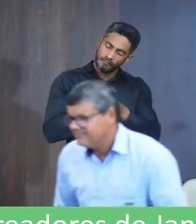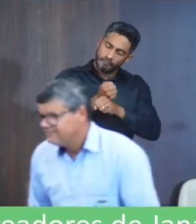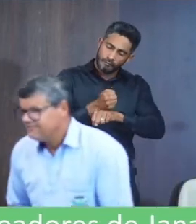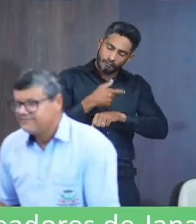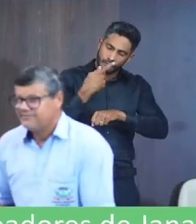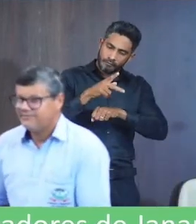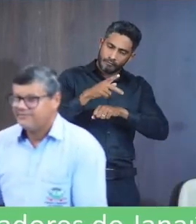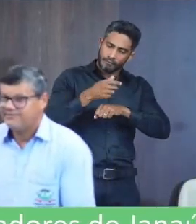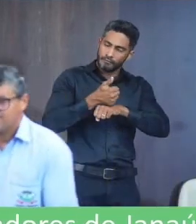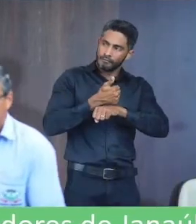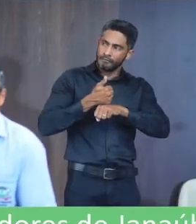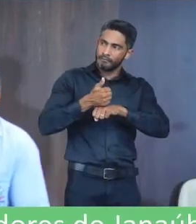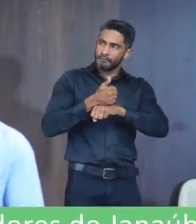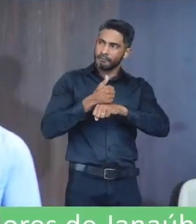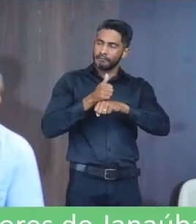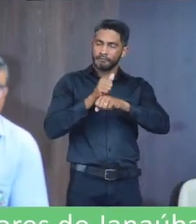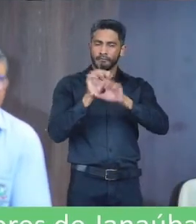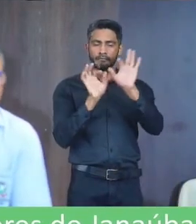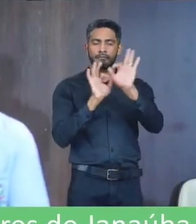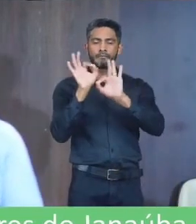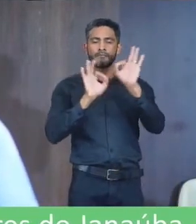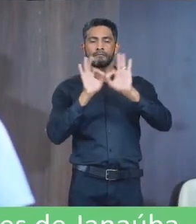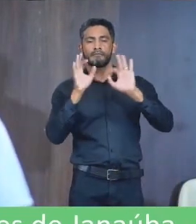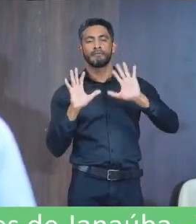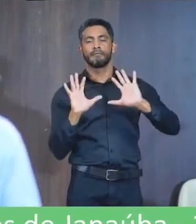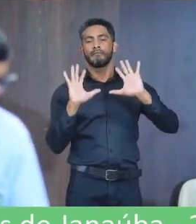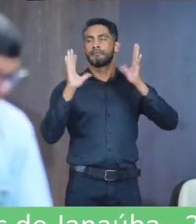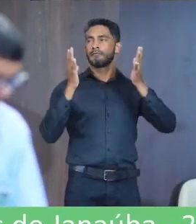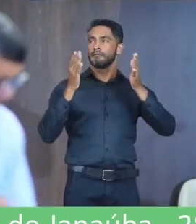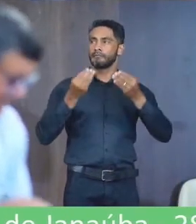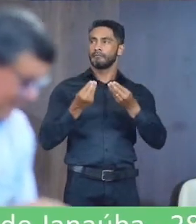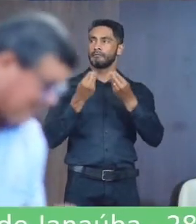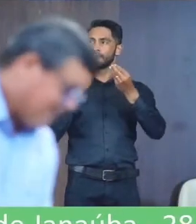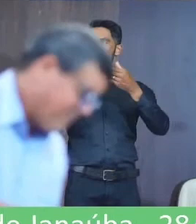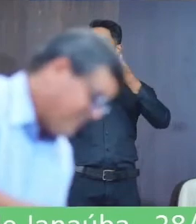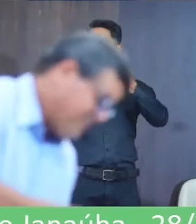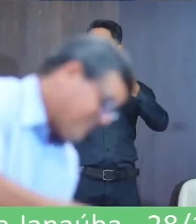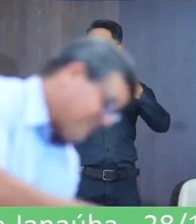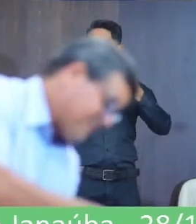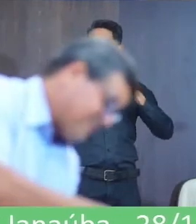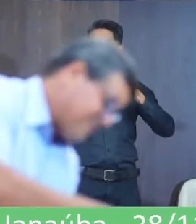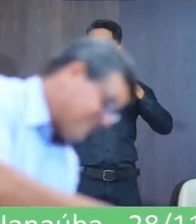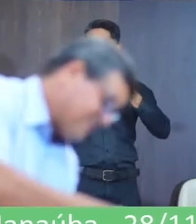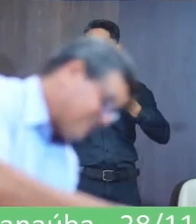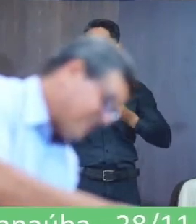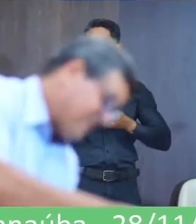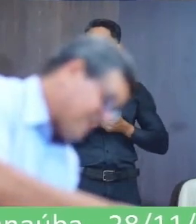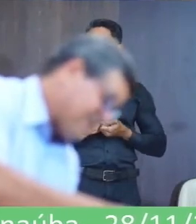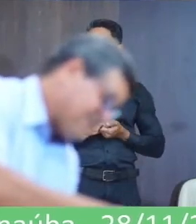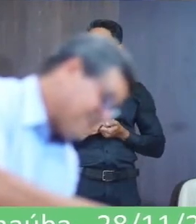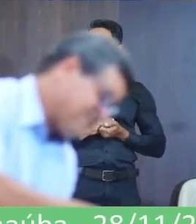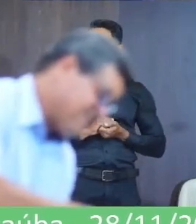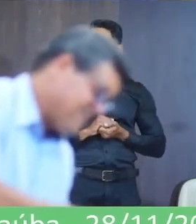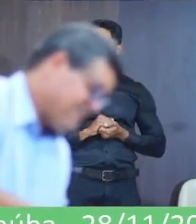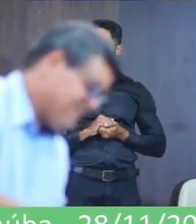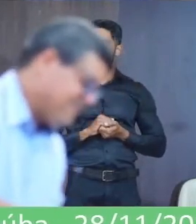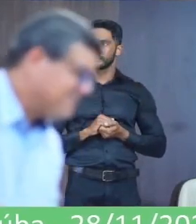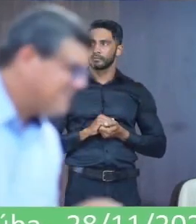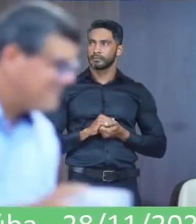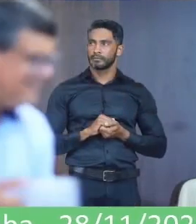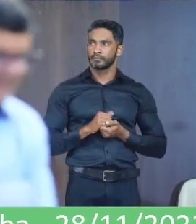sua profissão De decoradora De festas Proporcionando Carinho e alegria A todos Com seu Excelente trabalho